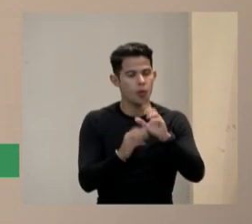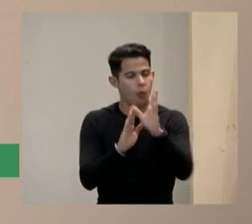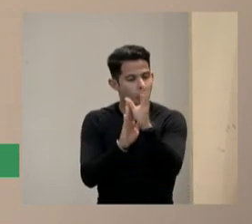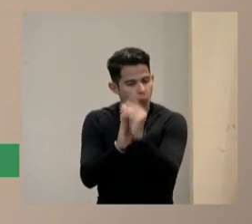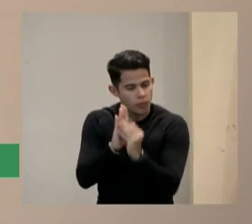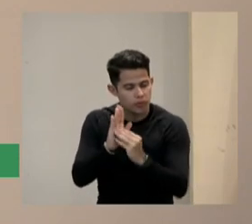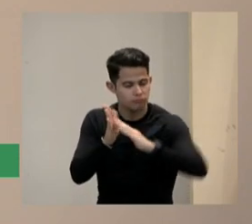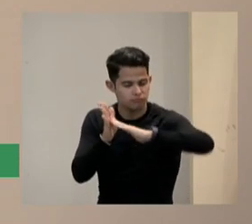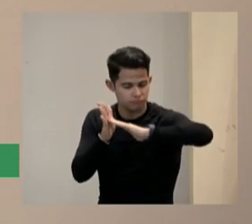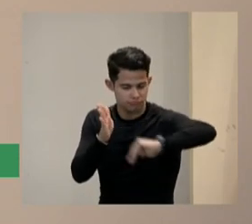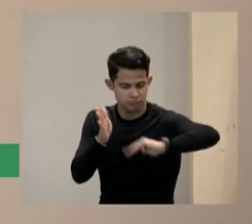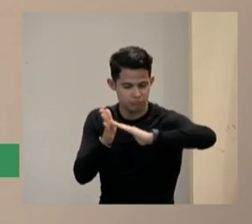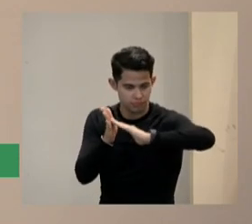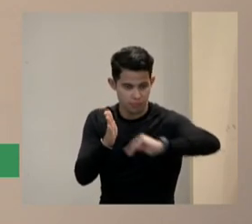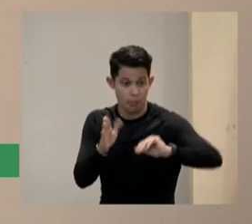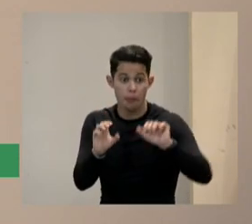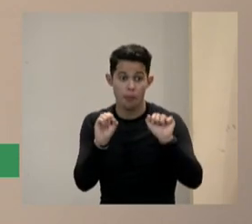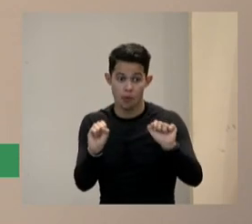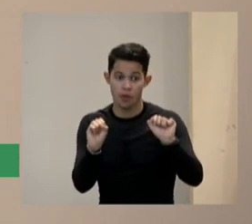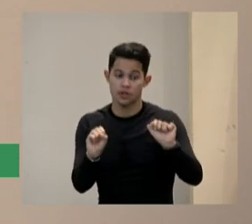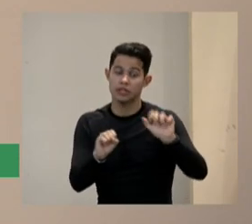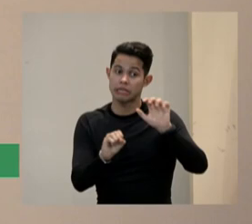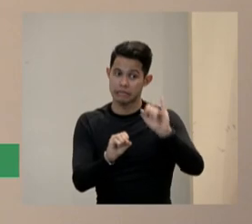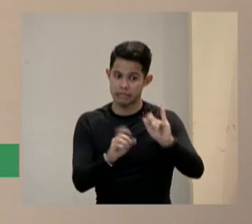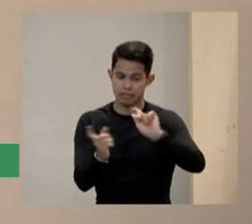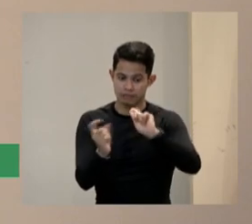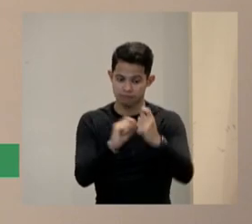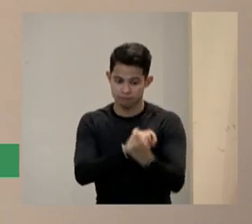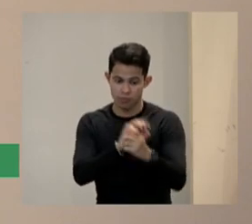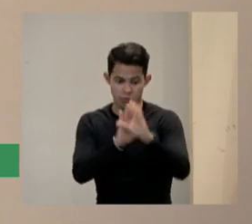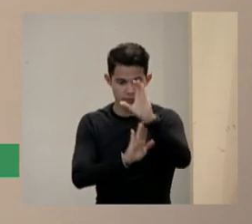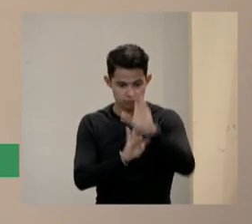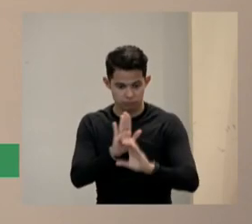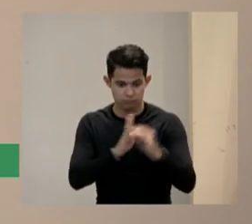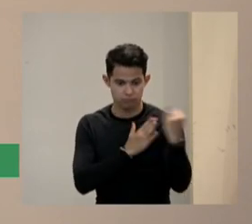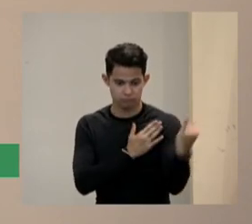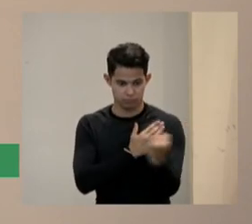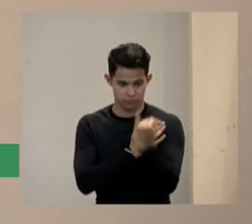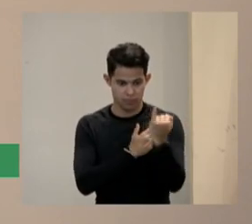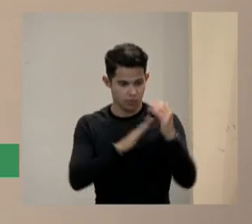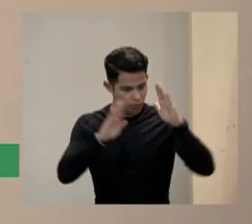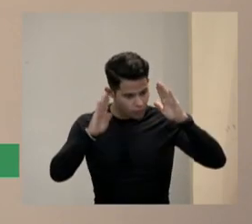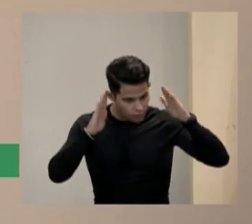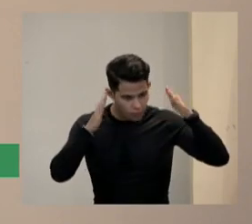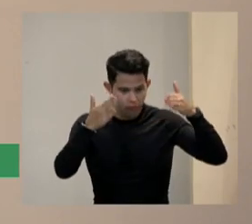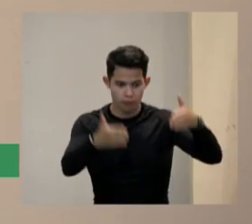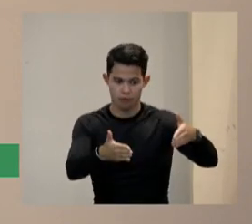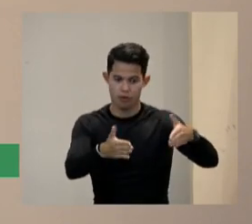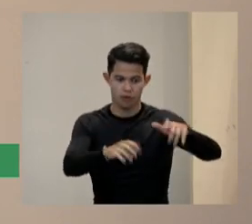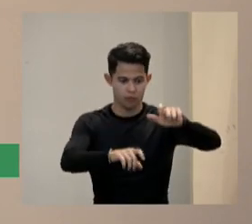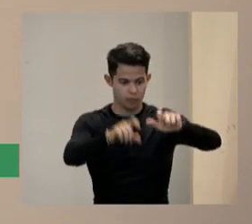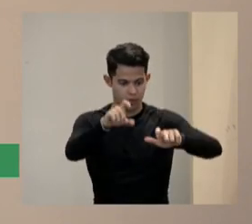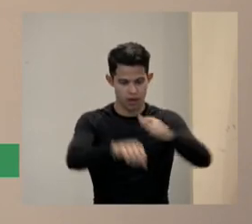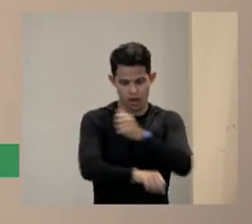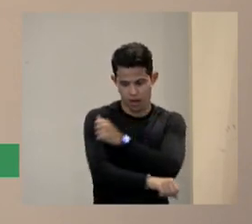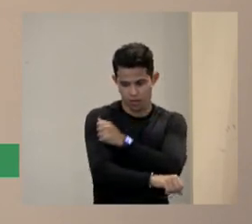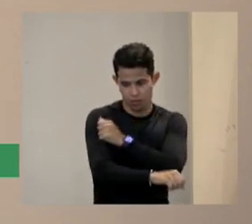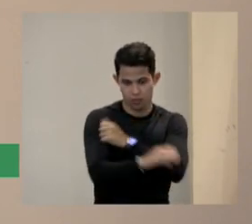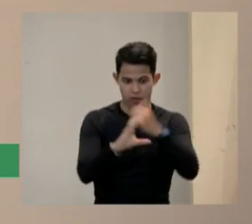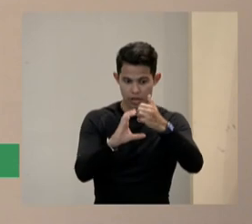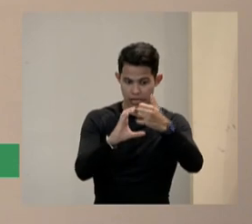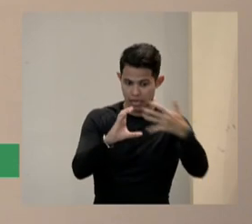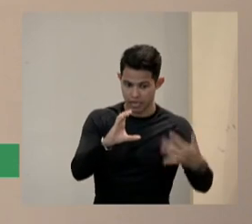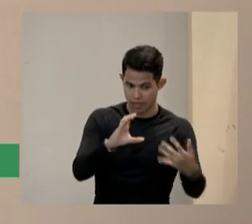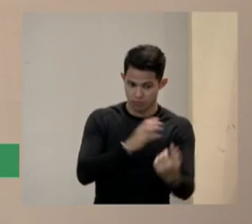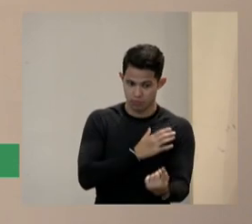adaptações curriculares são significativas para determinados estudantes com determinadas características ou singularidades